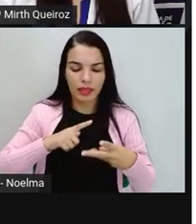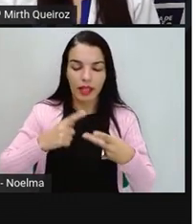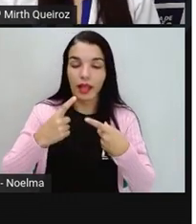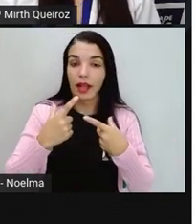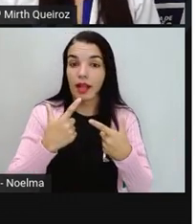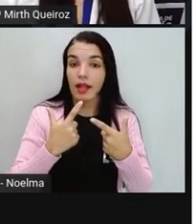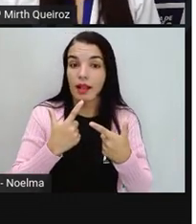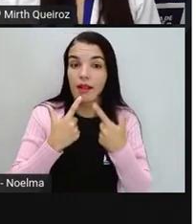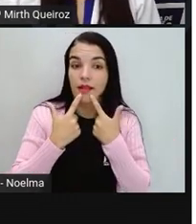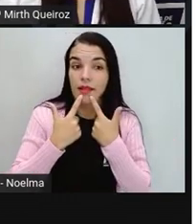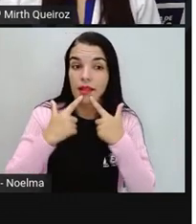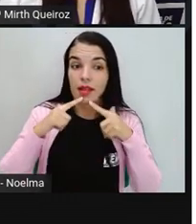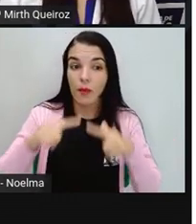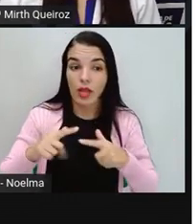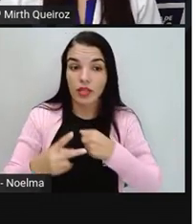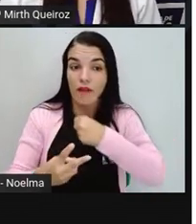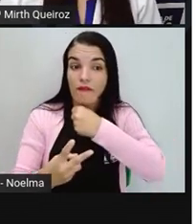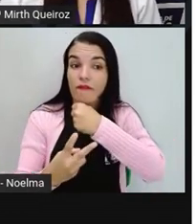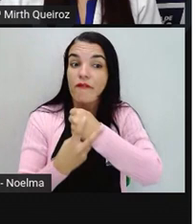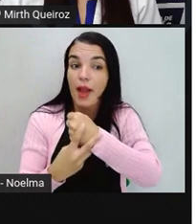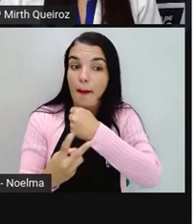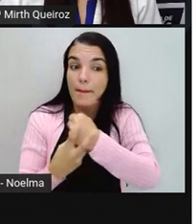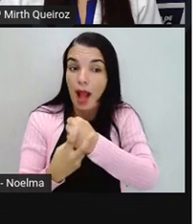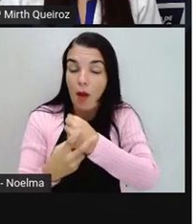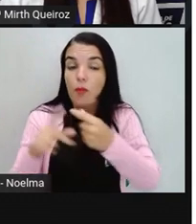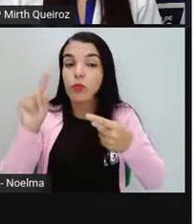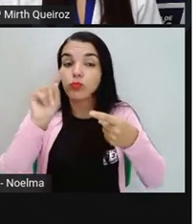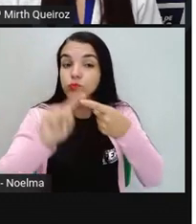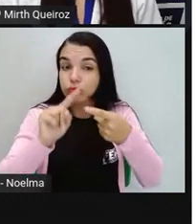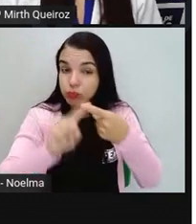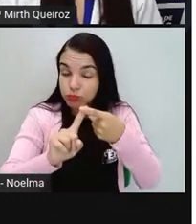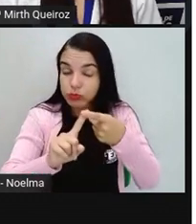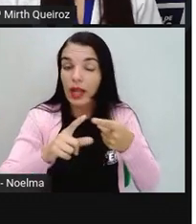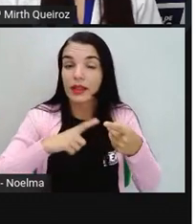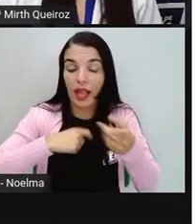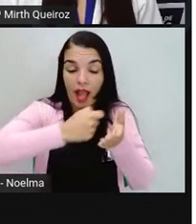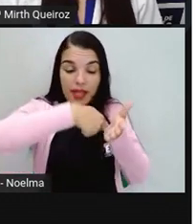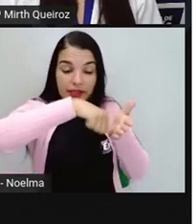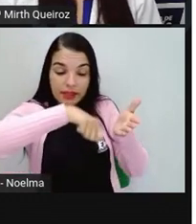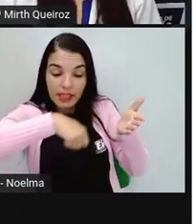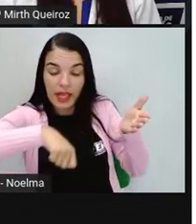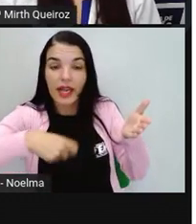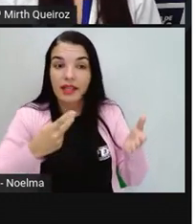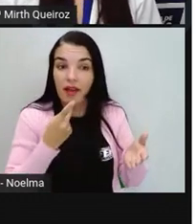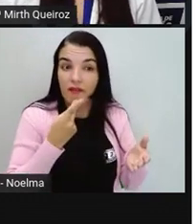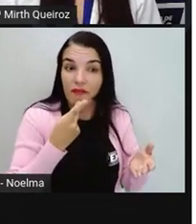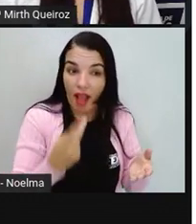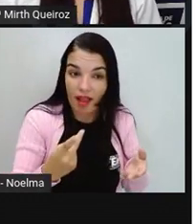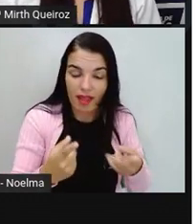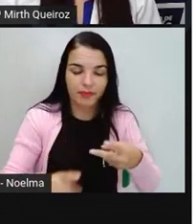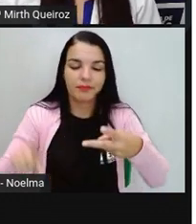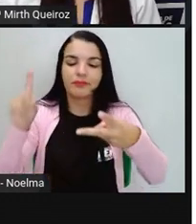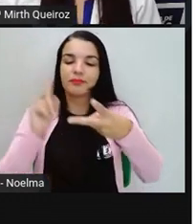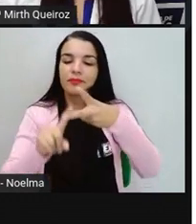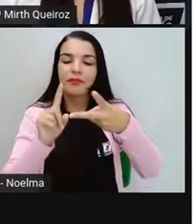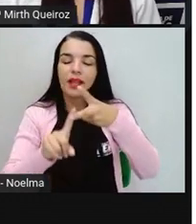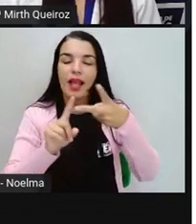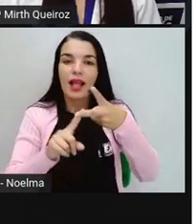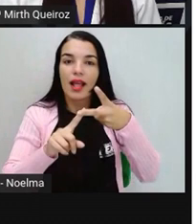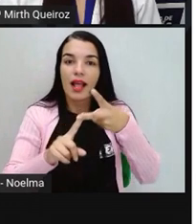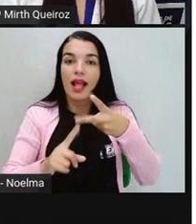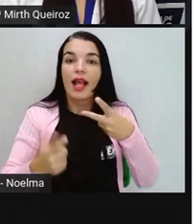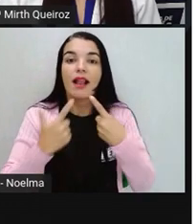que é aquela que a gente obtém a partir da fala, da escrita. A linguagem não verbal, essa